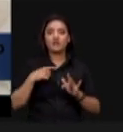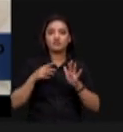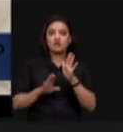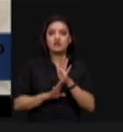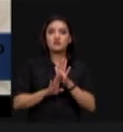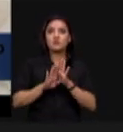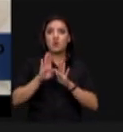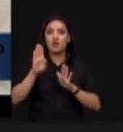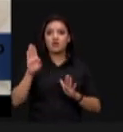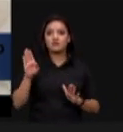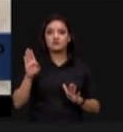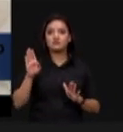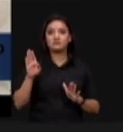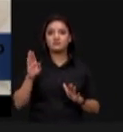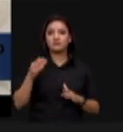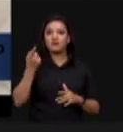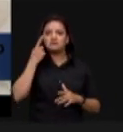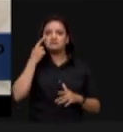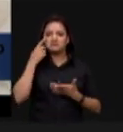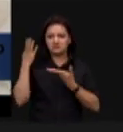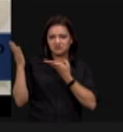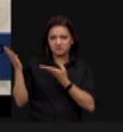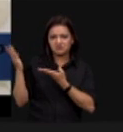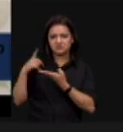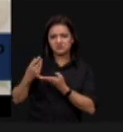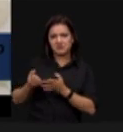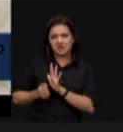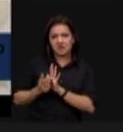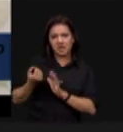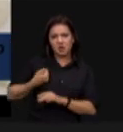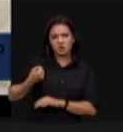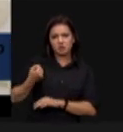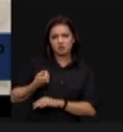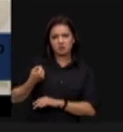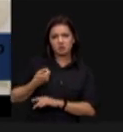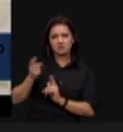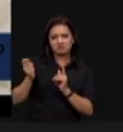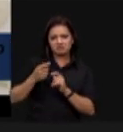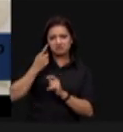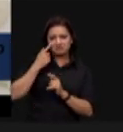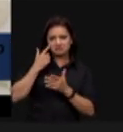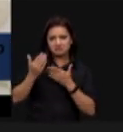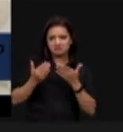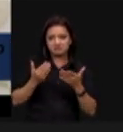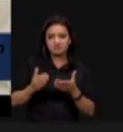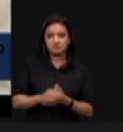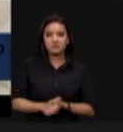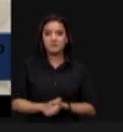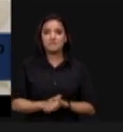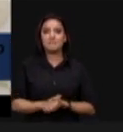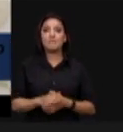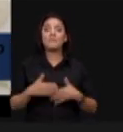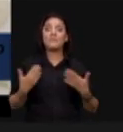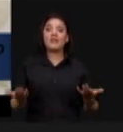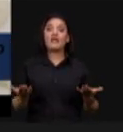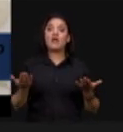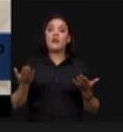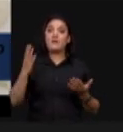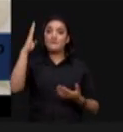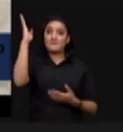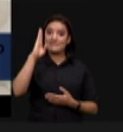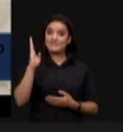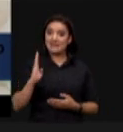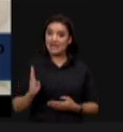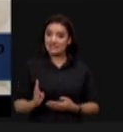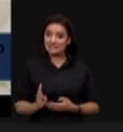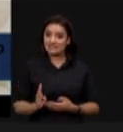9%, os países da Eurásia, China, Índia, Rússia, inclusive a Ucrânia, entre 7% e 15%, uma média de 13%. E o Brasil, de